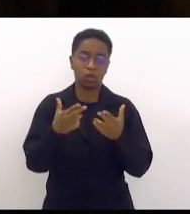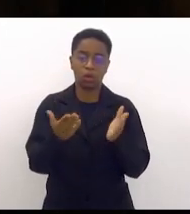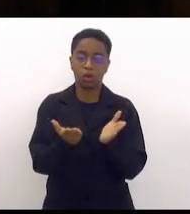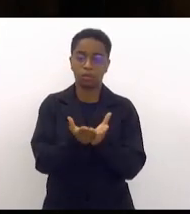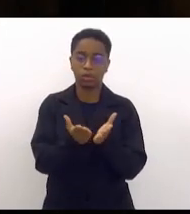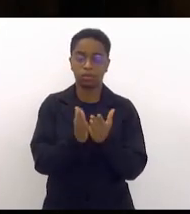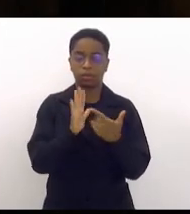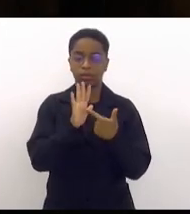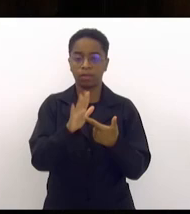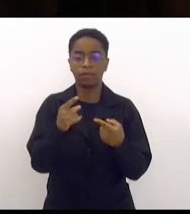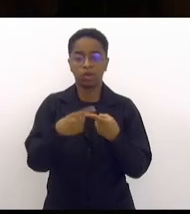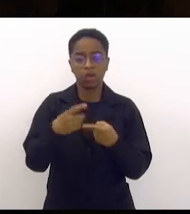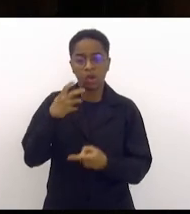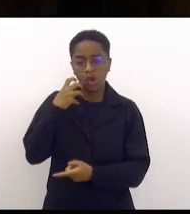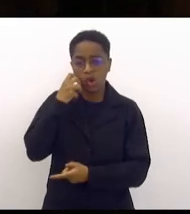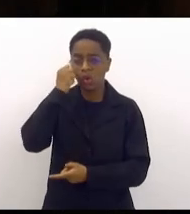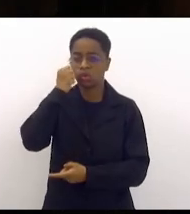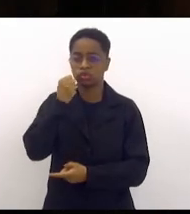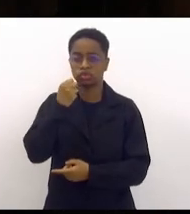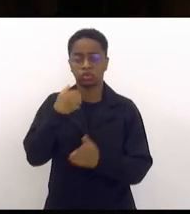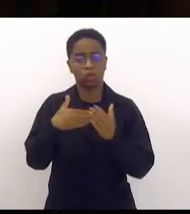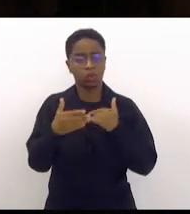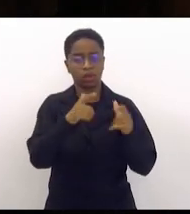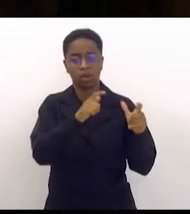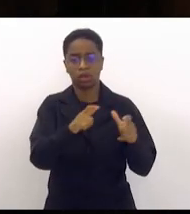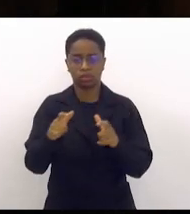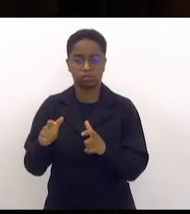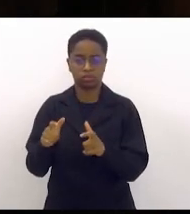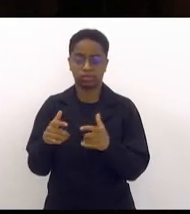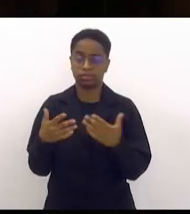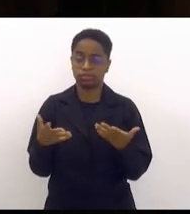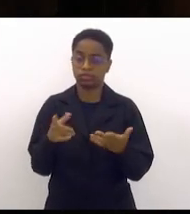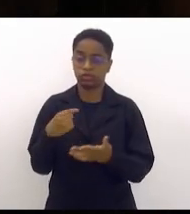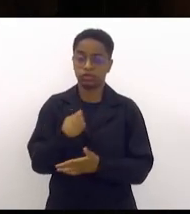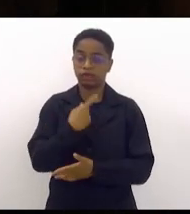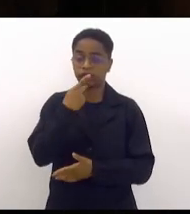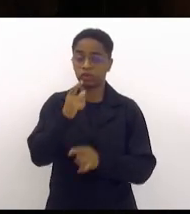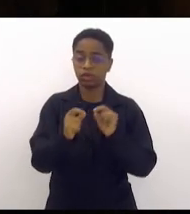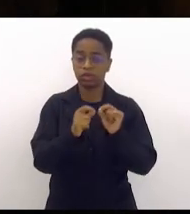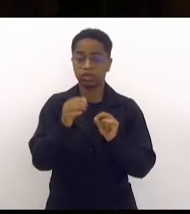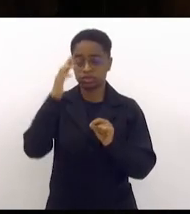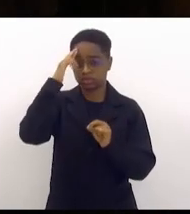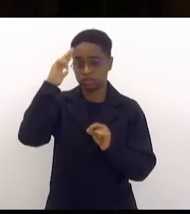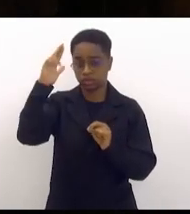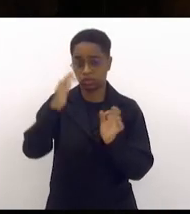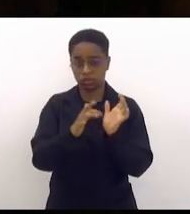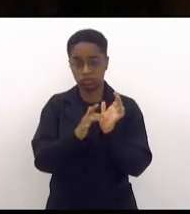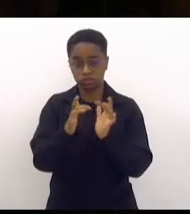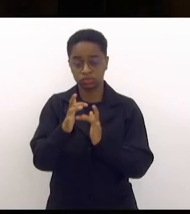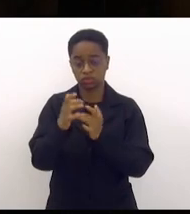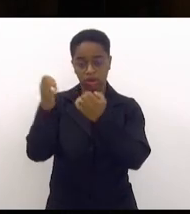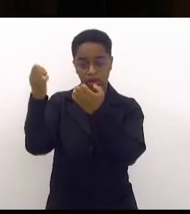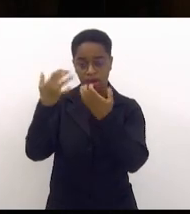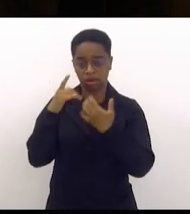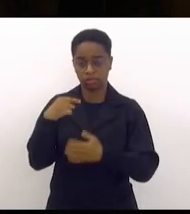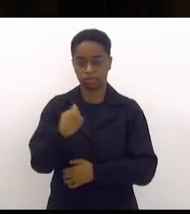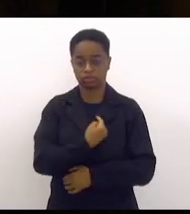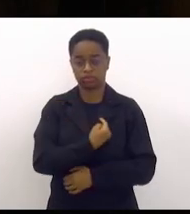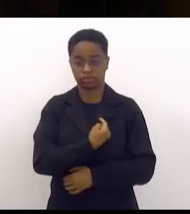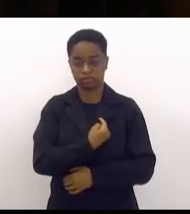é tanto constrangimento em tudo quanto é lugar que a gente diz assim Senhor Jesus nos abençoe